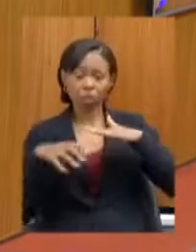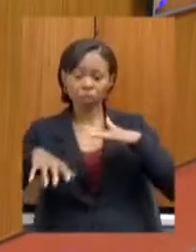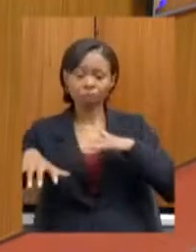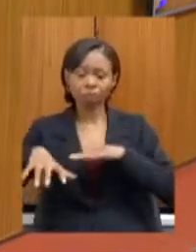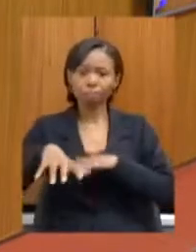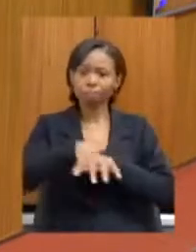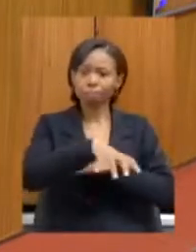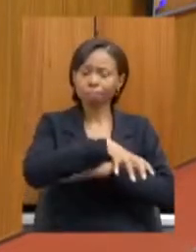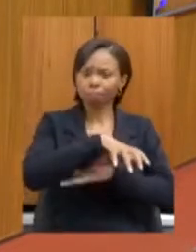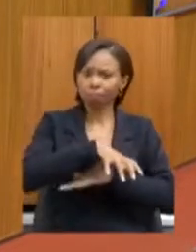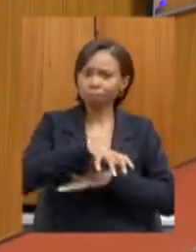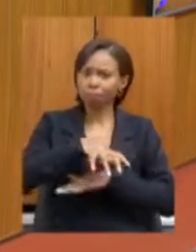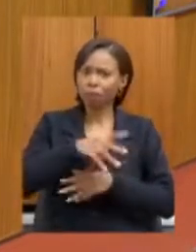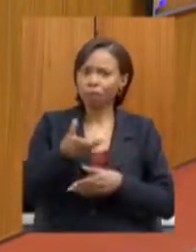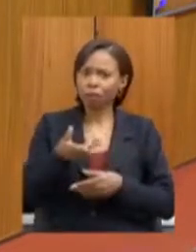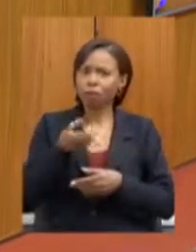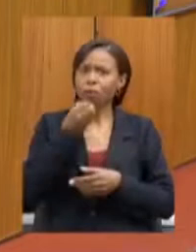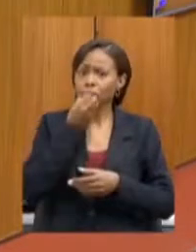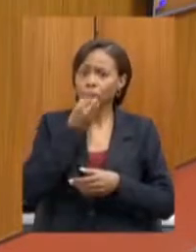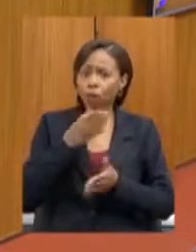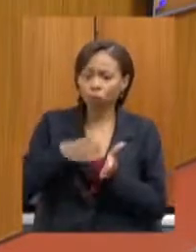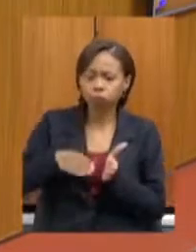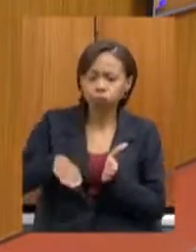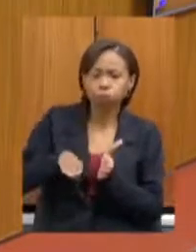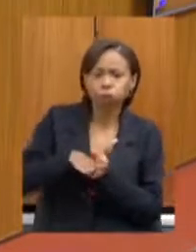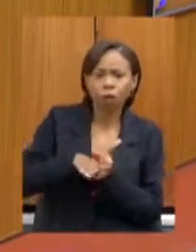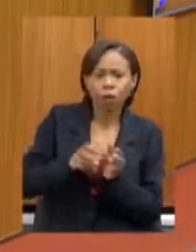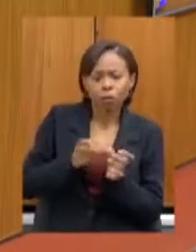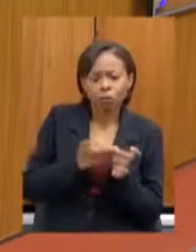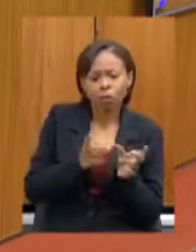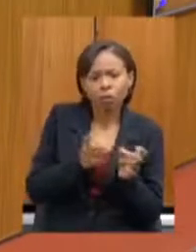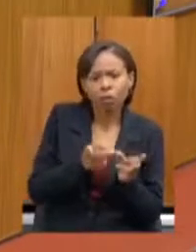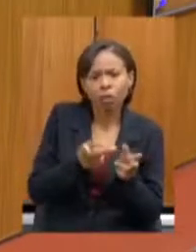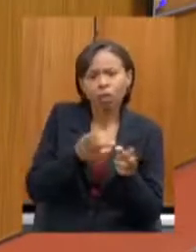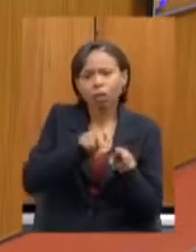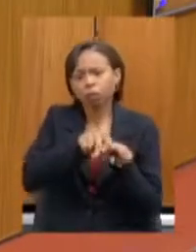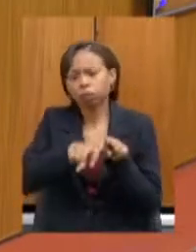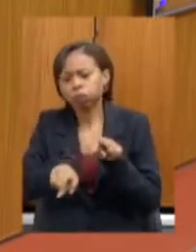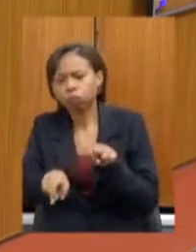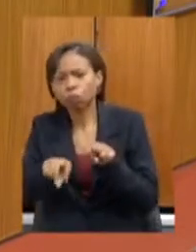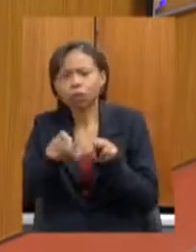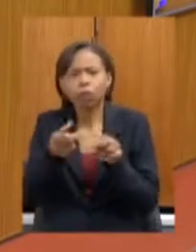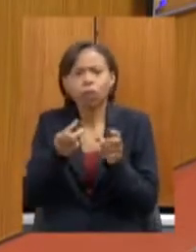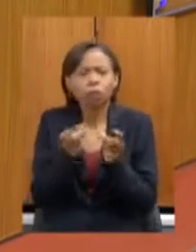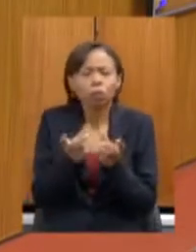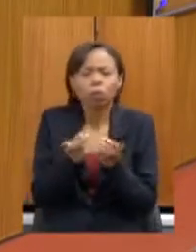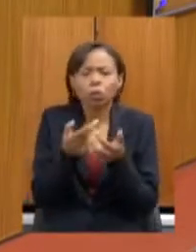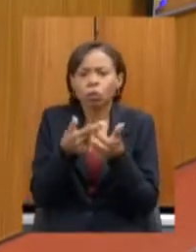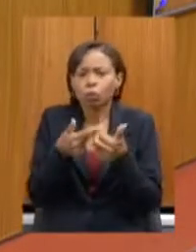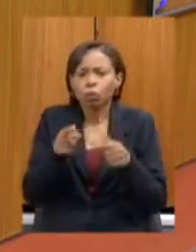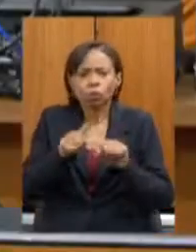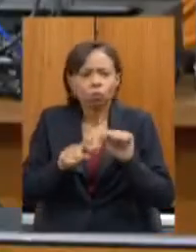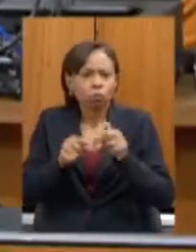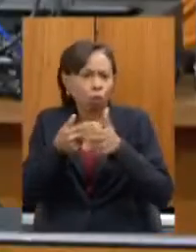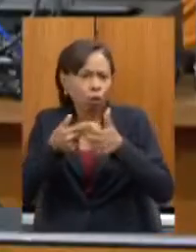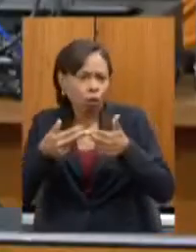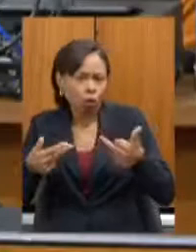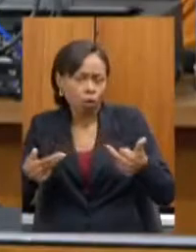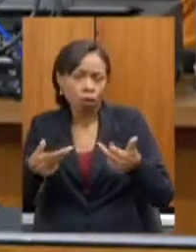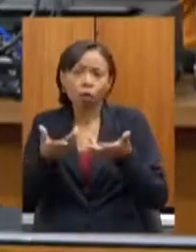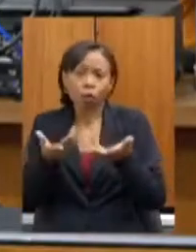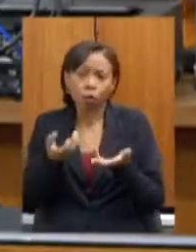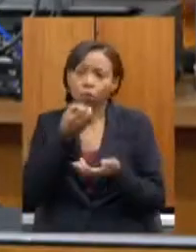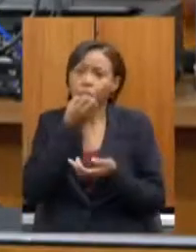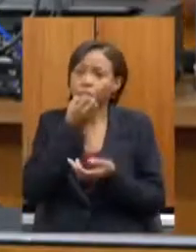de escoamento do seu produto, dos grãos, então isso é